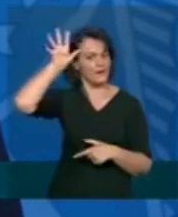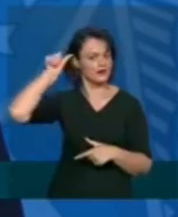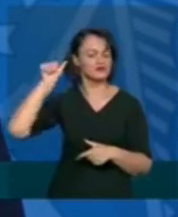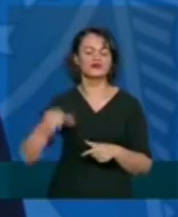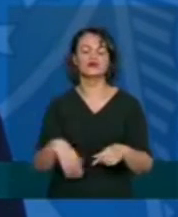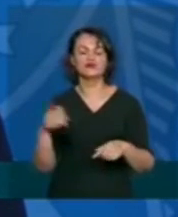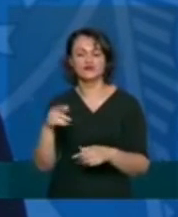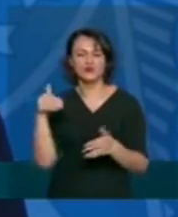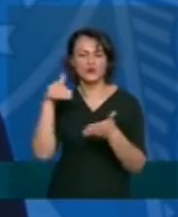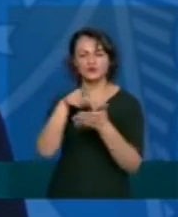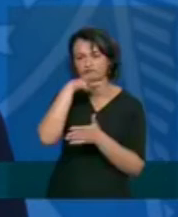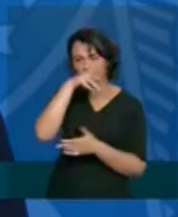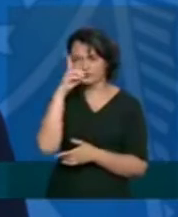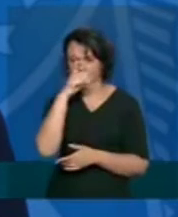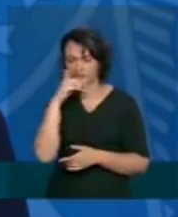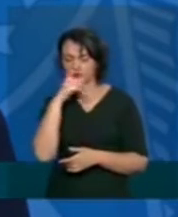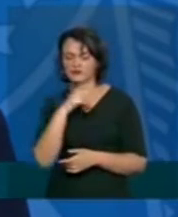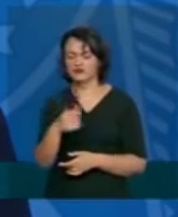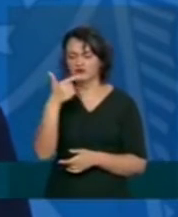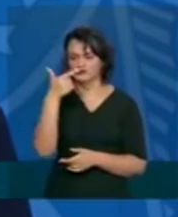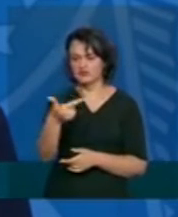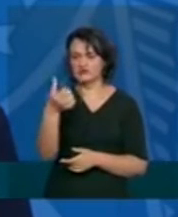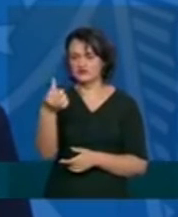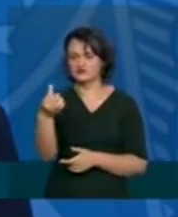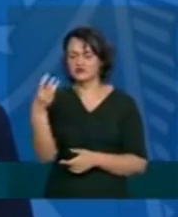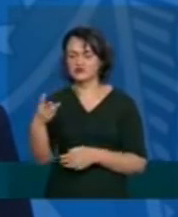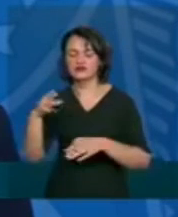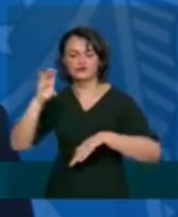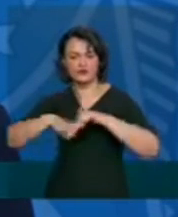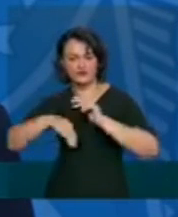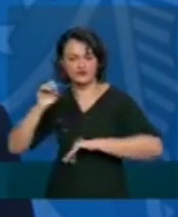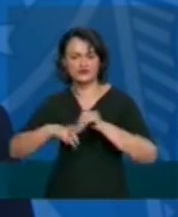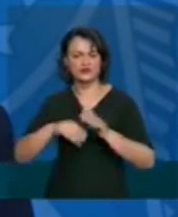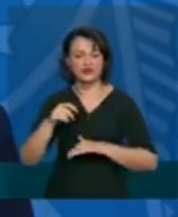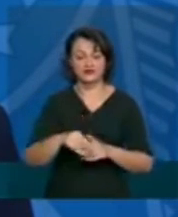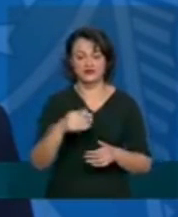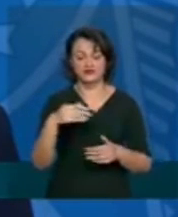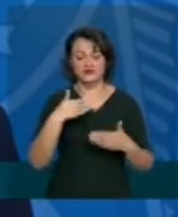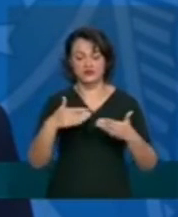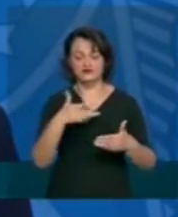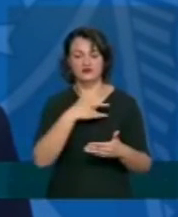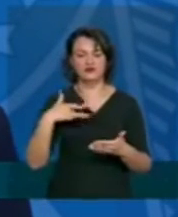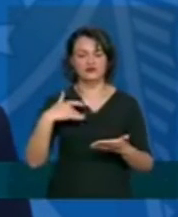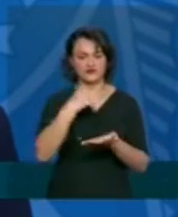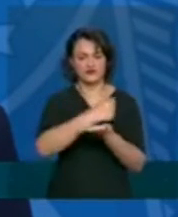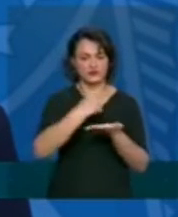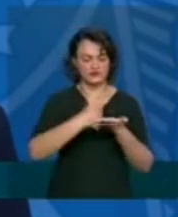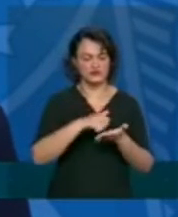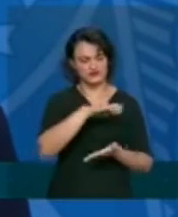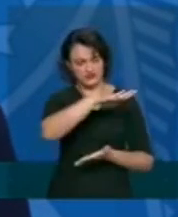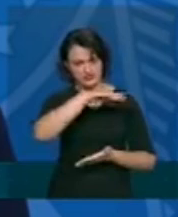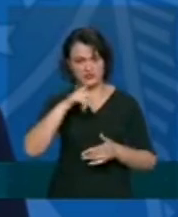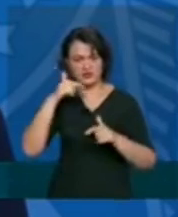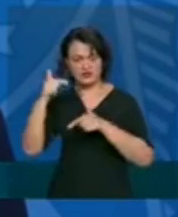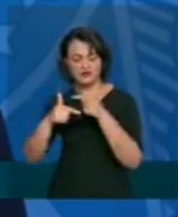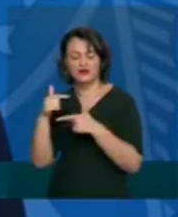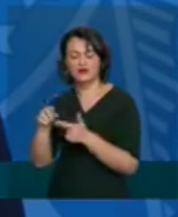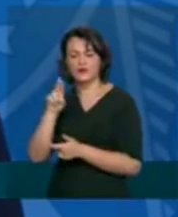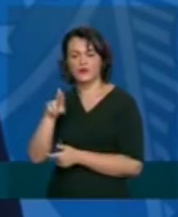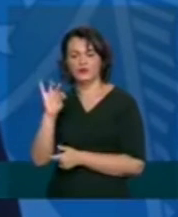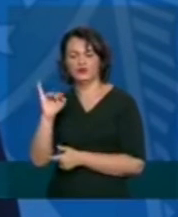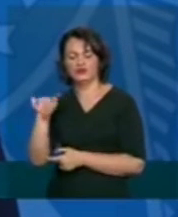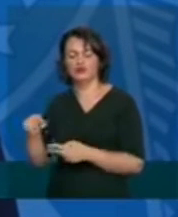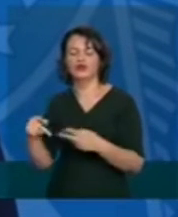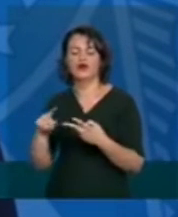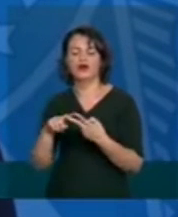domingo 263 profissionais contratados pelo Ministério da Saúde para atuação em leitos de UTI leitos